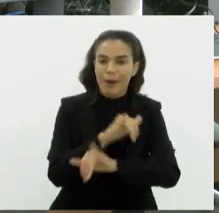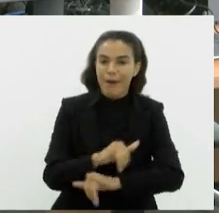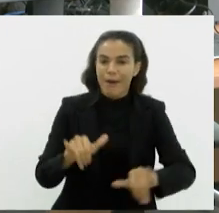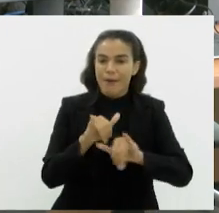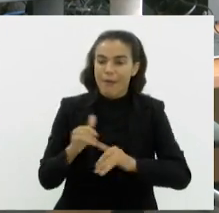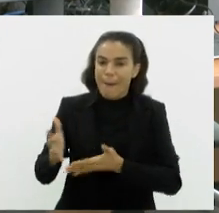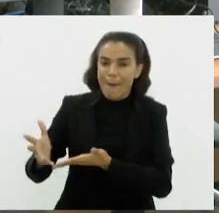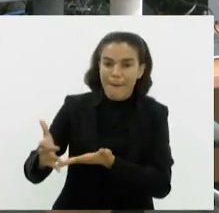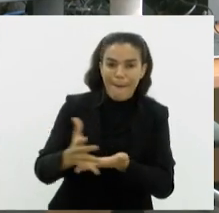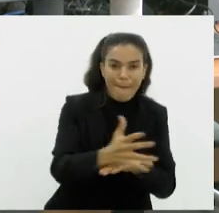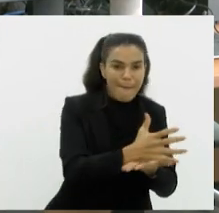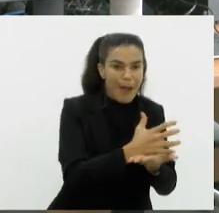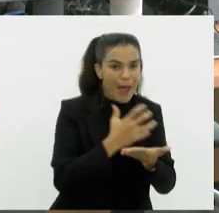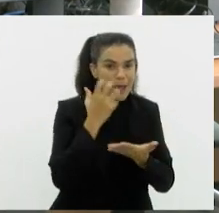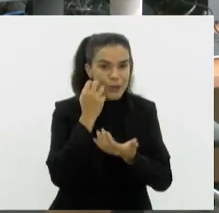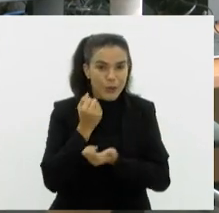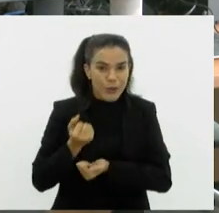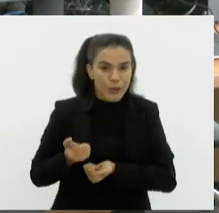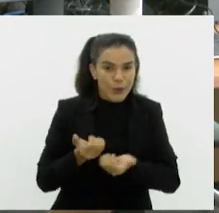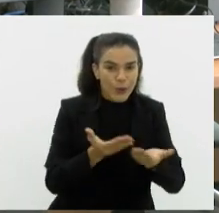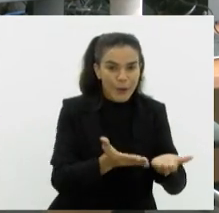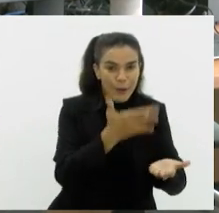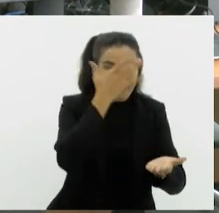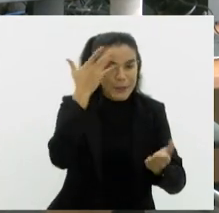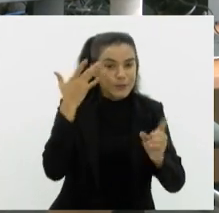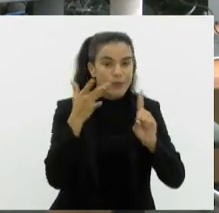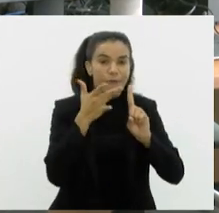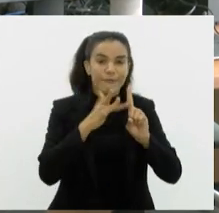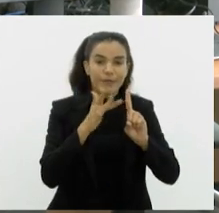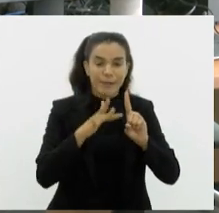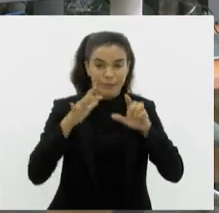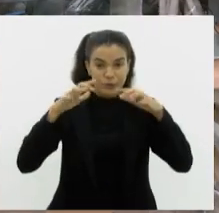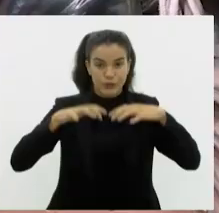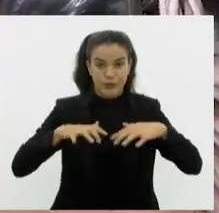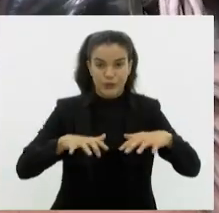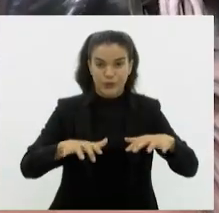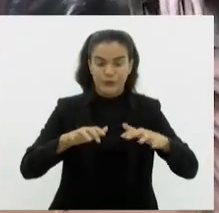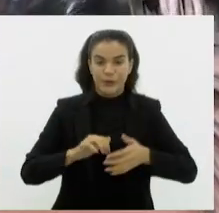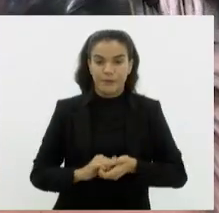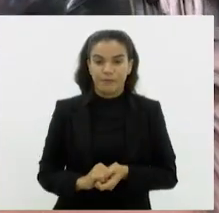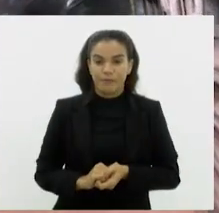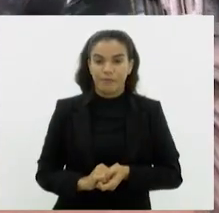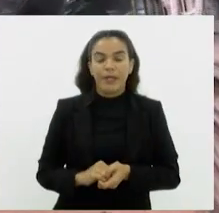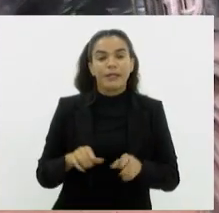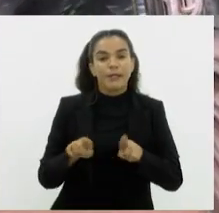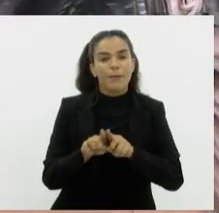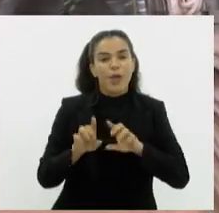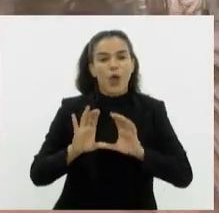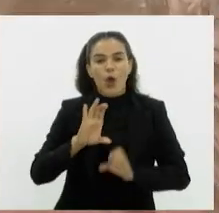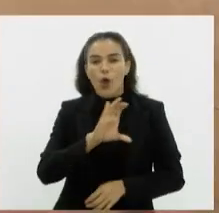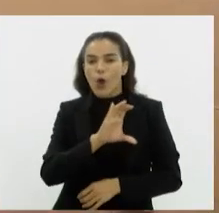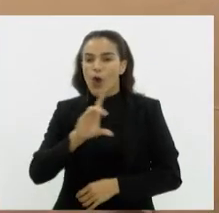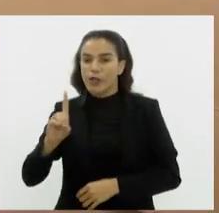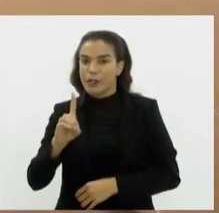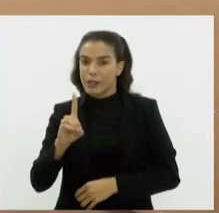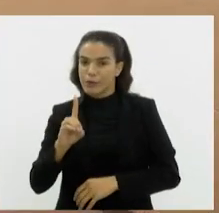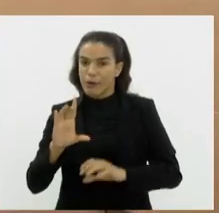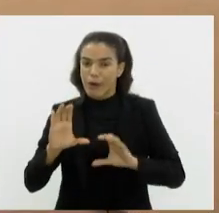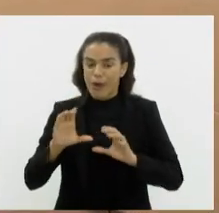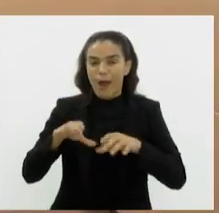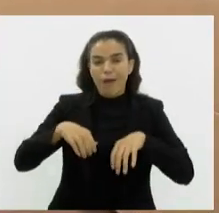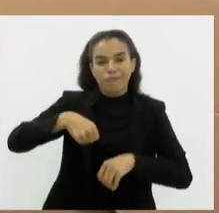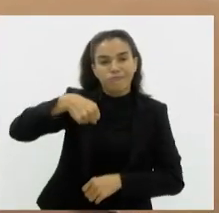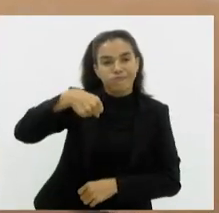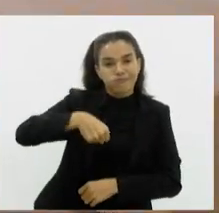arrecadar donativos para as pessoas afetadas pelas chuvas. Segundo os coordenadores da campanha, nos kits de